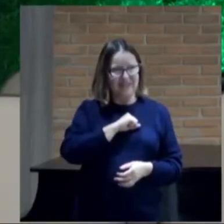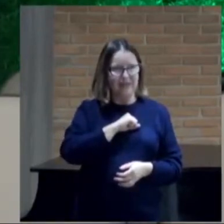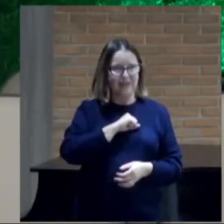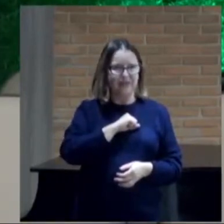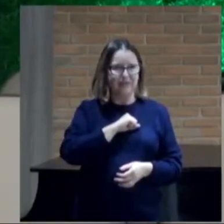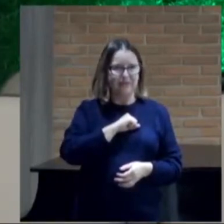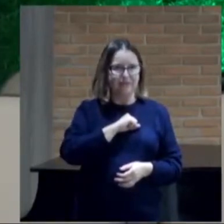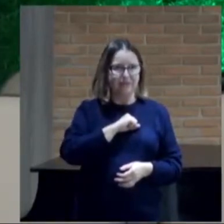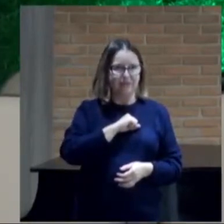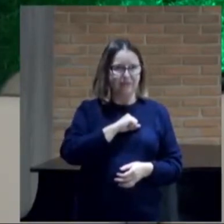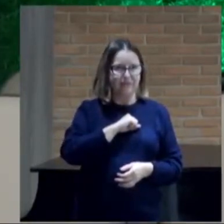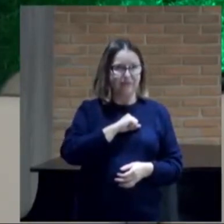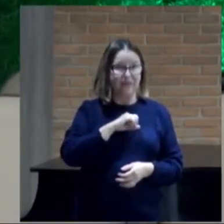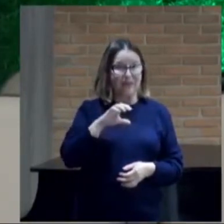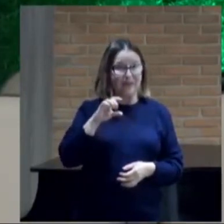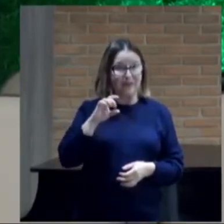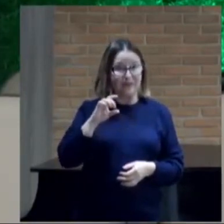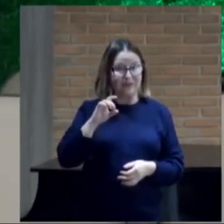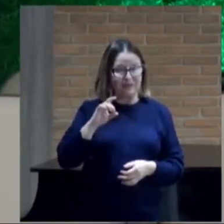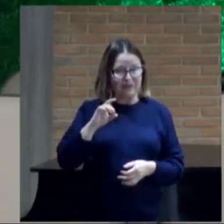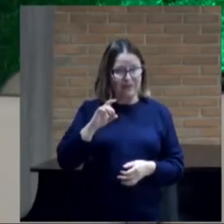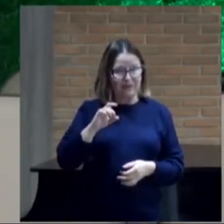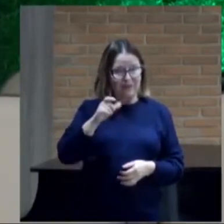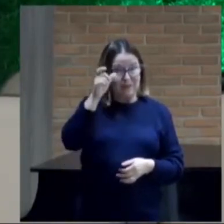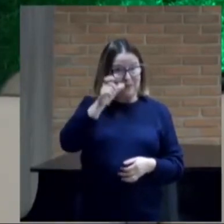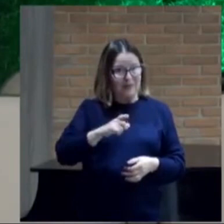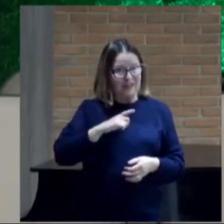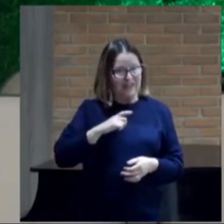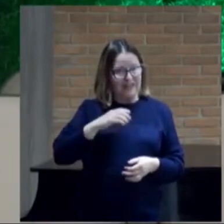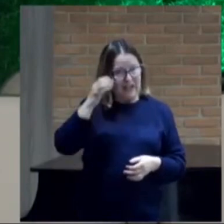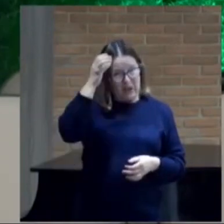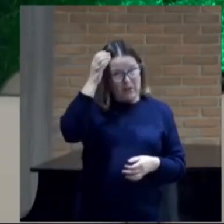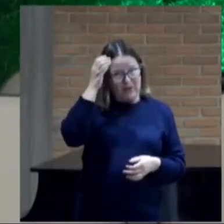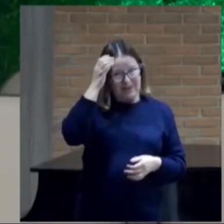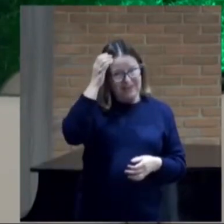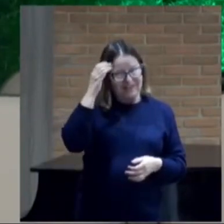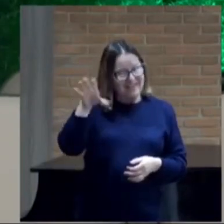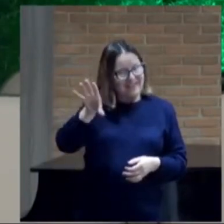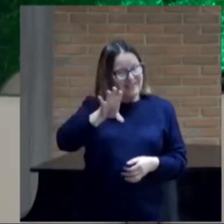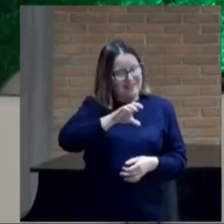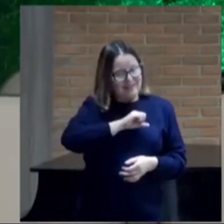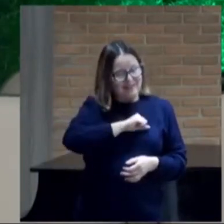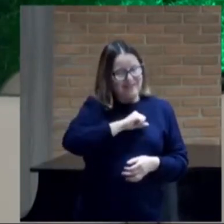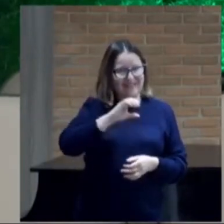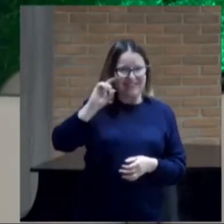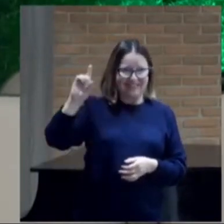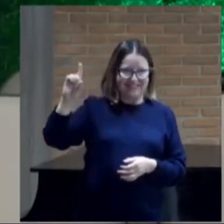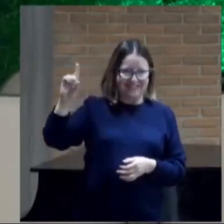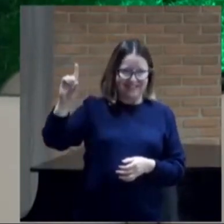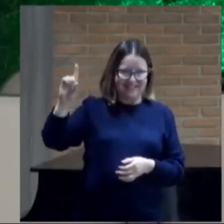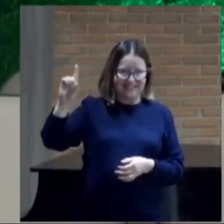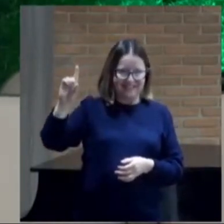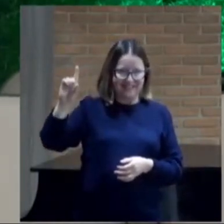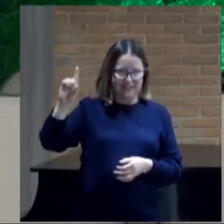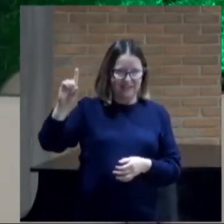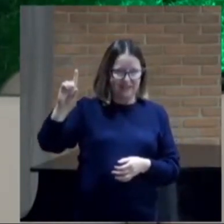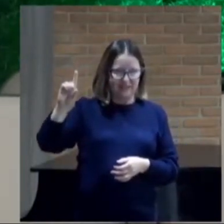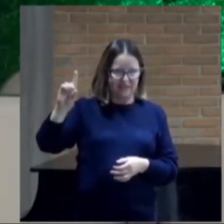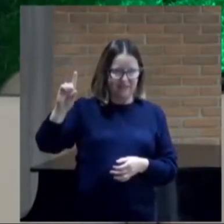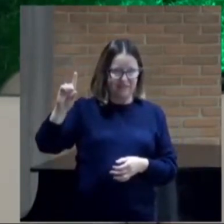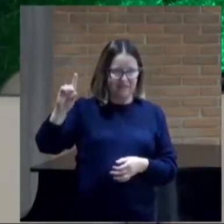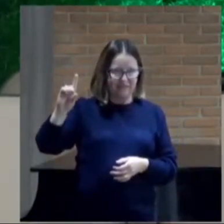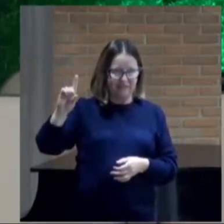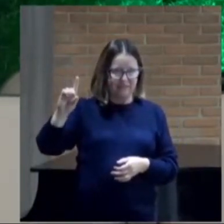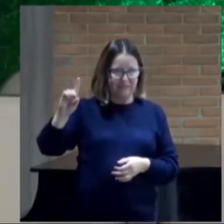Só quem tem a consciência do amor de Deus, de modo